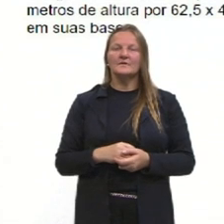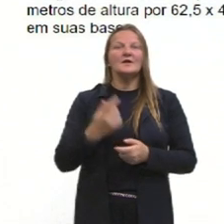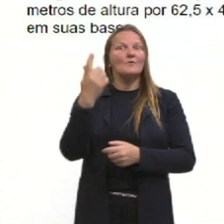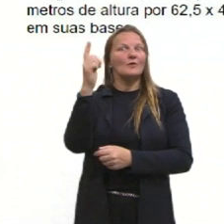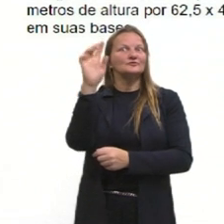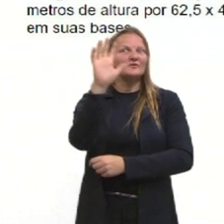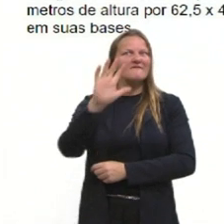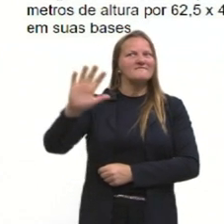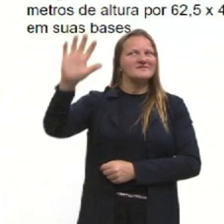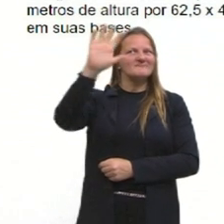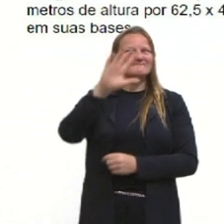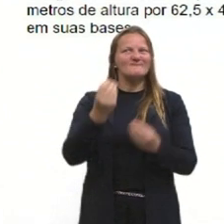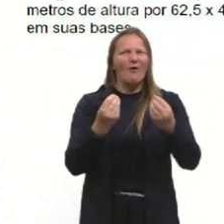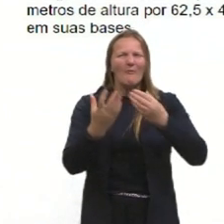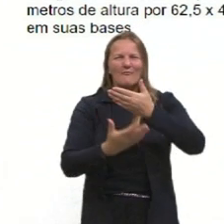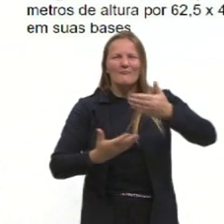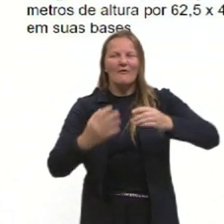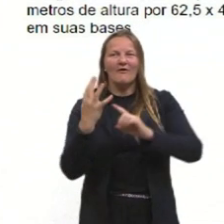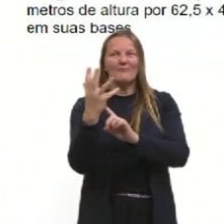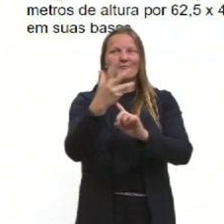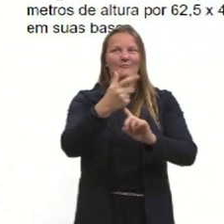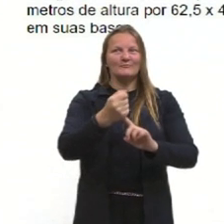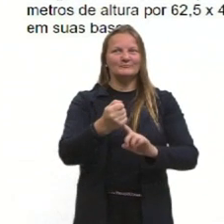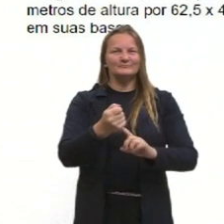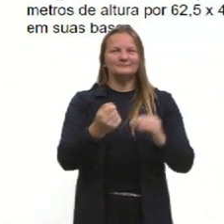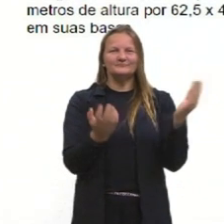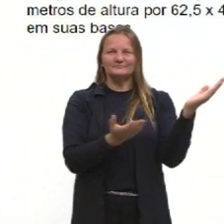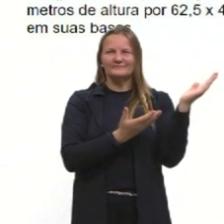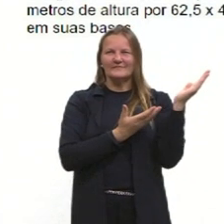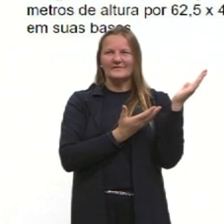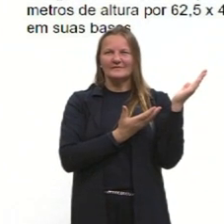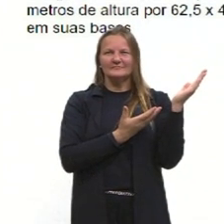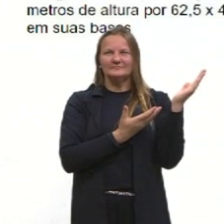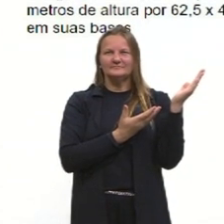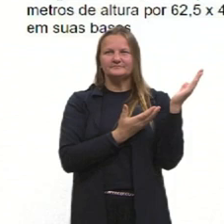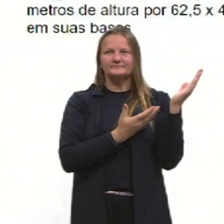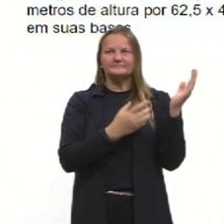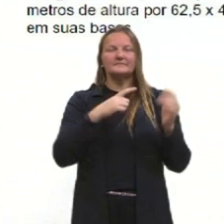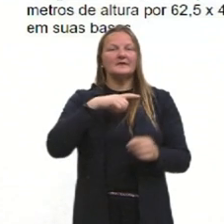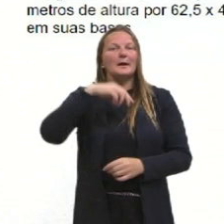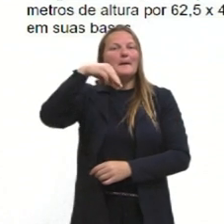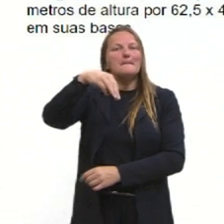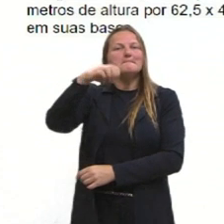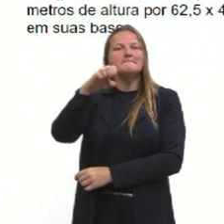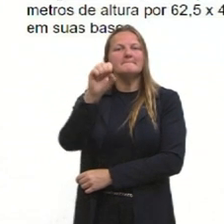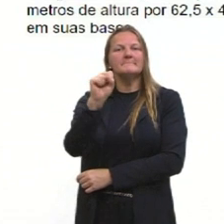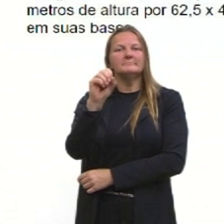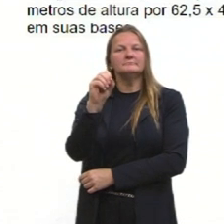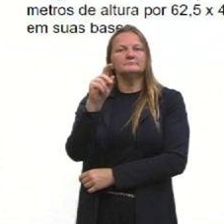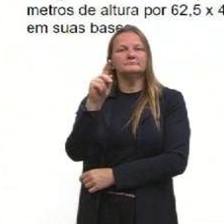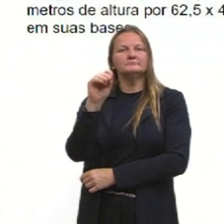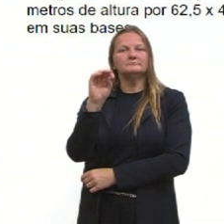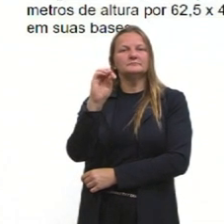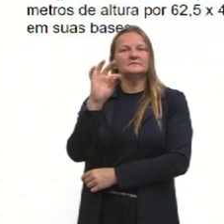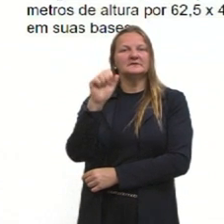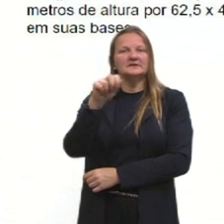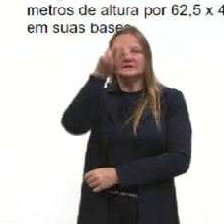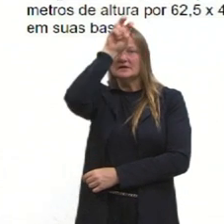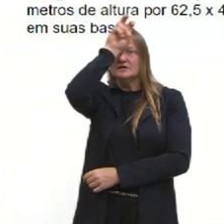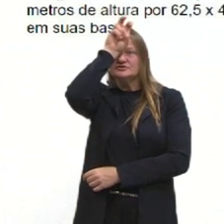geograficamente, então, nas artes. E aí nós falamos lá da Mesopotâmia e do Egito.